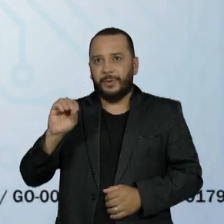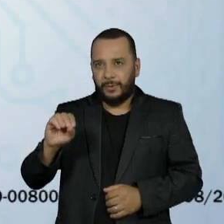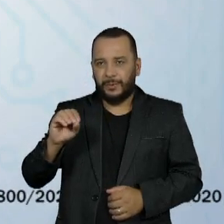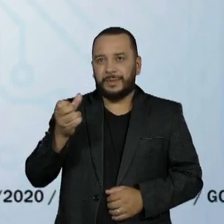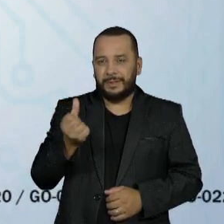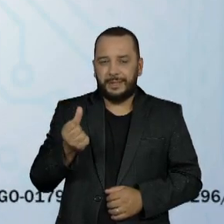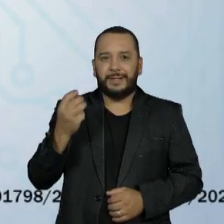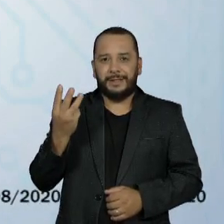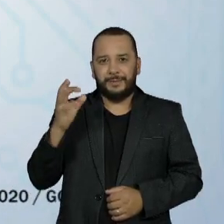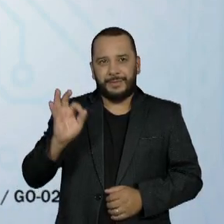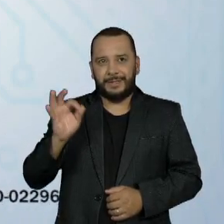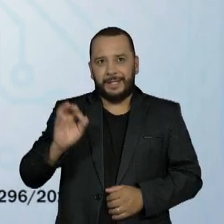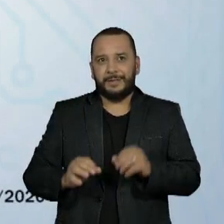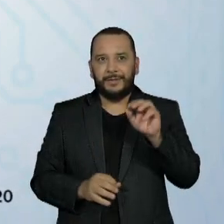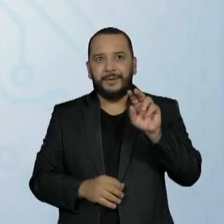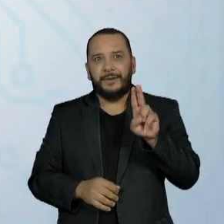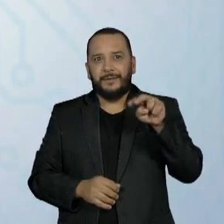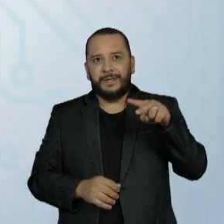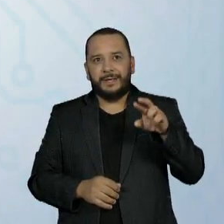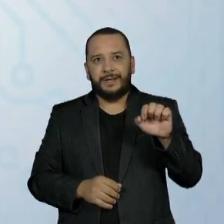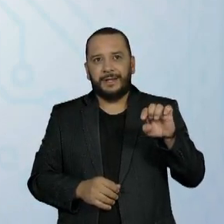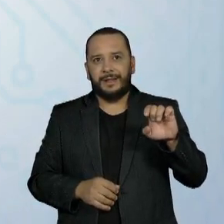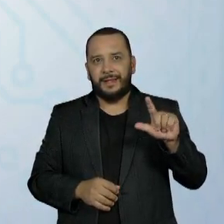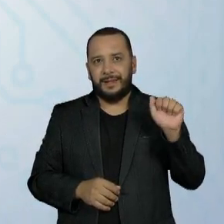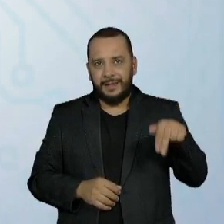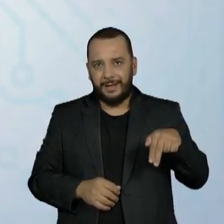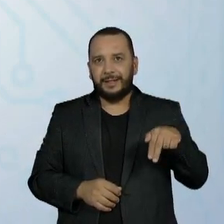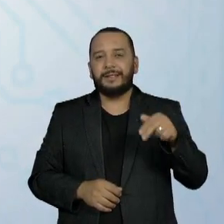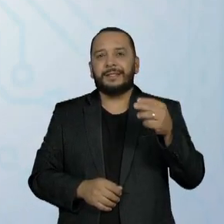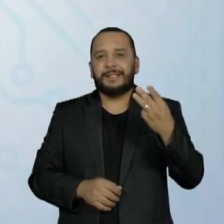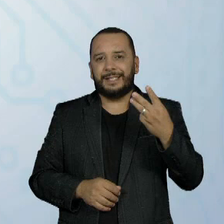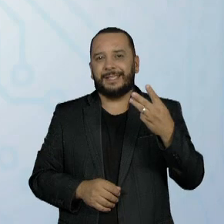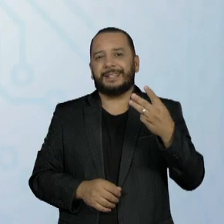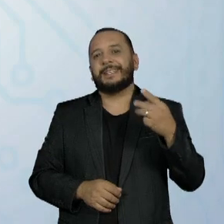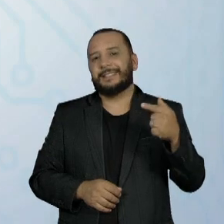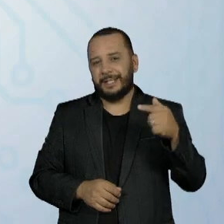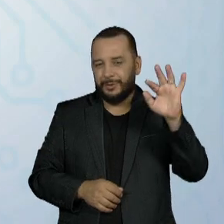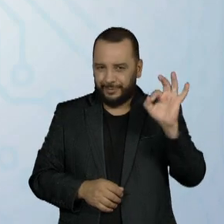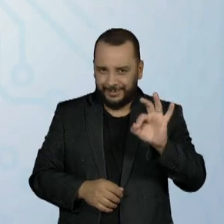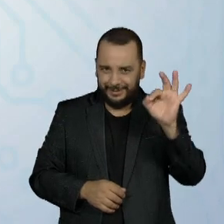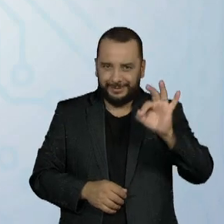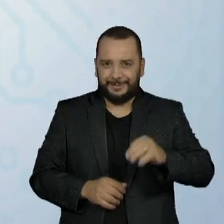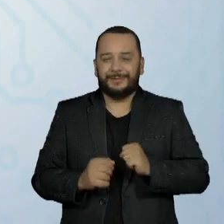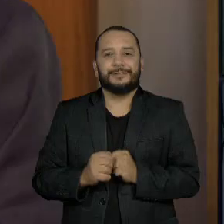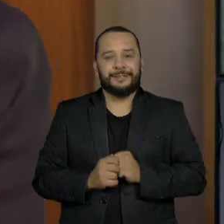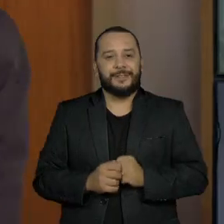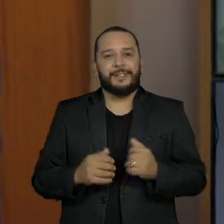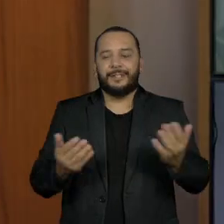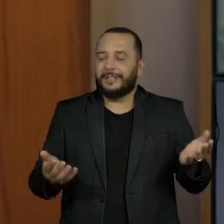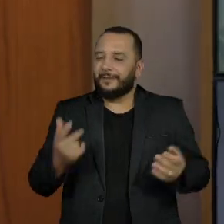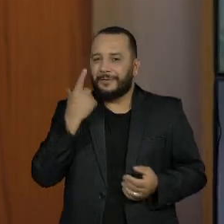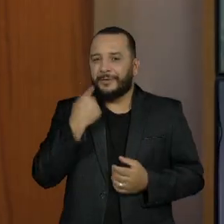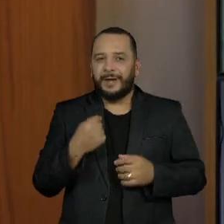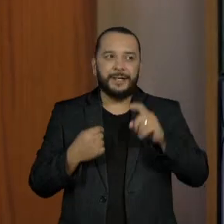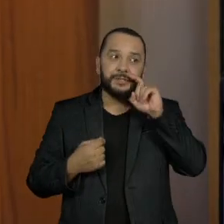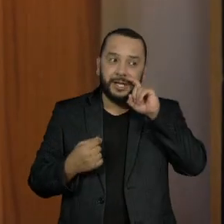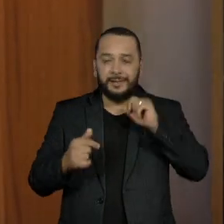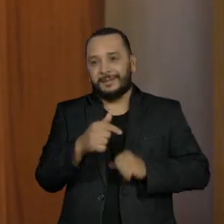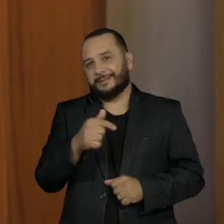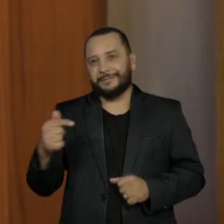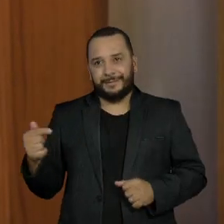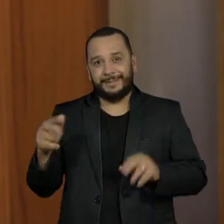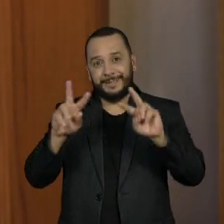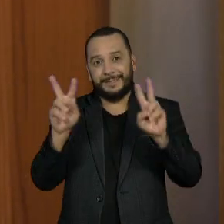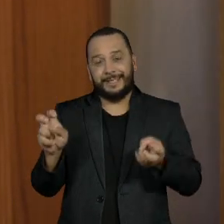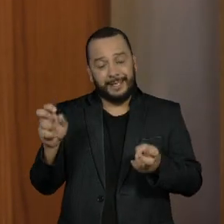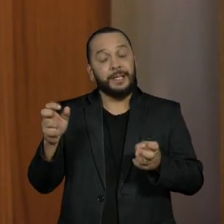63%. Vanderlei Cardoso, do PSD, tem 37%. Vera, Thiago, essa semana a questão da saúde